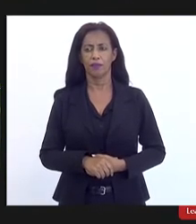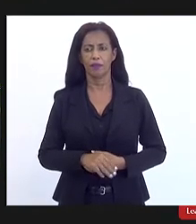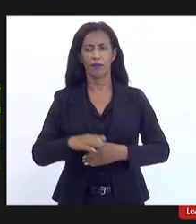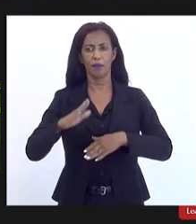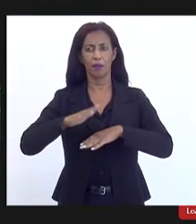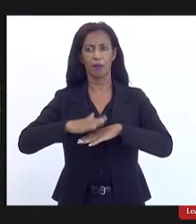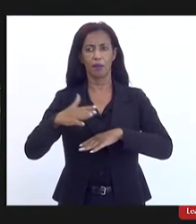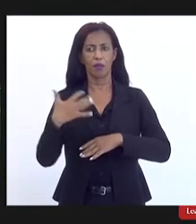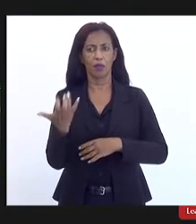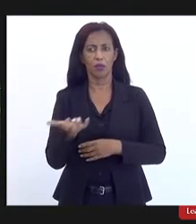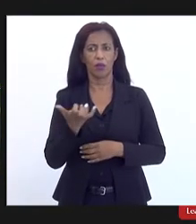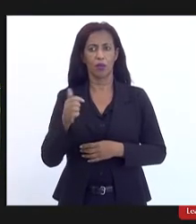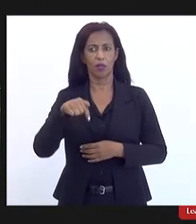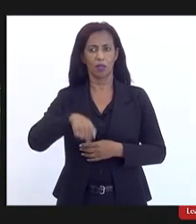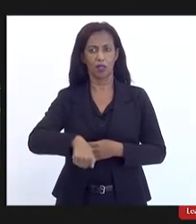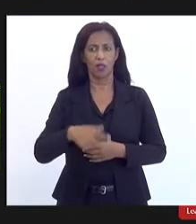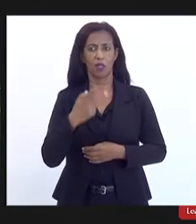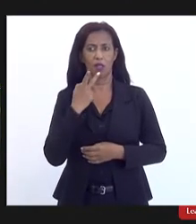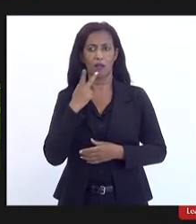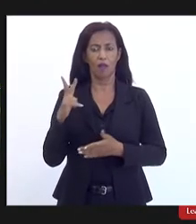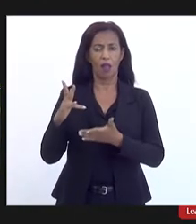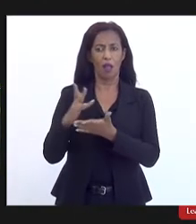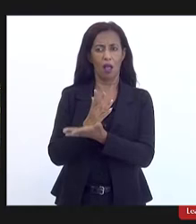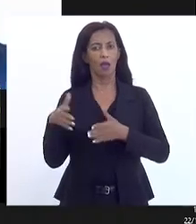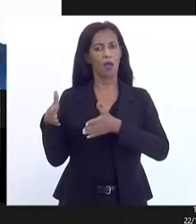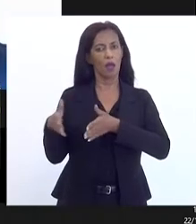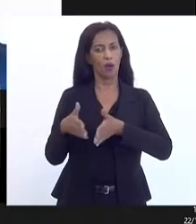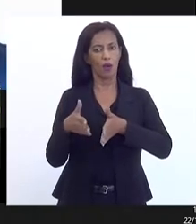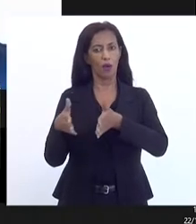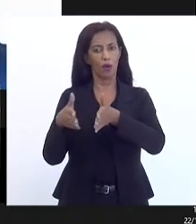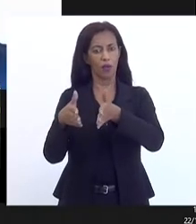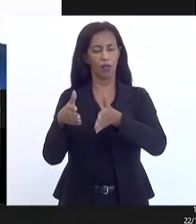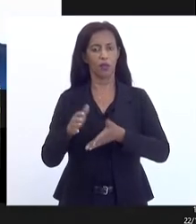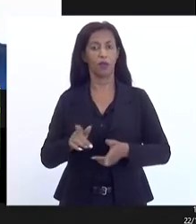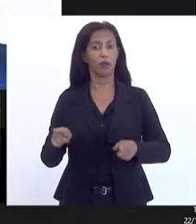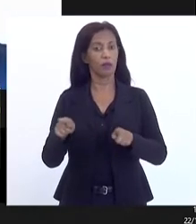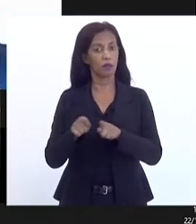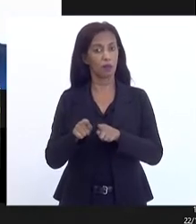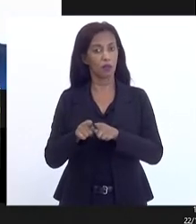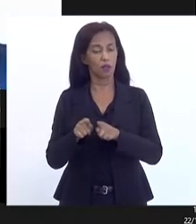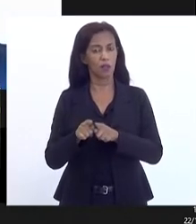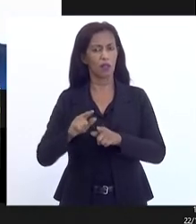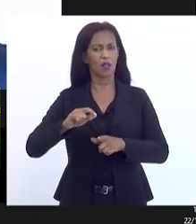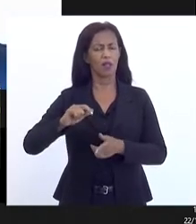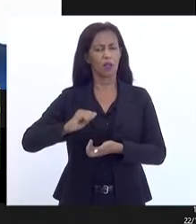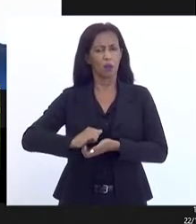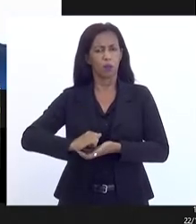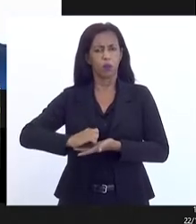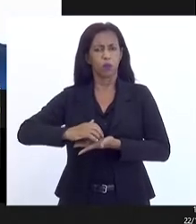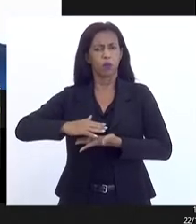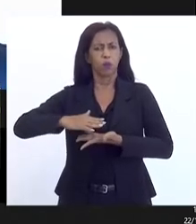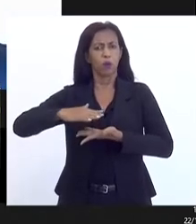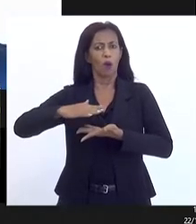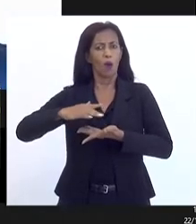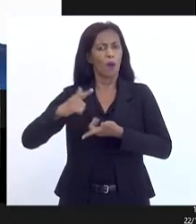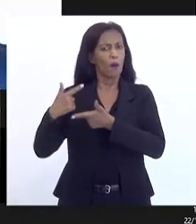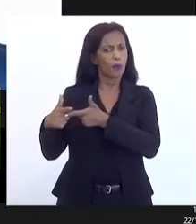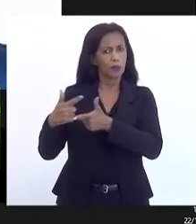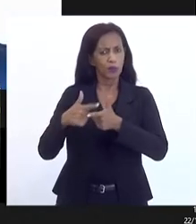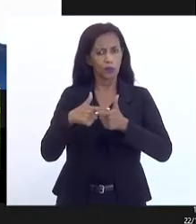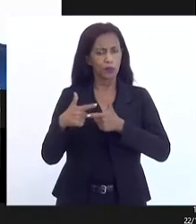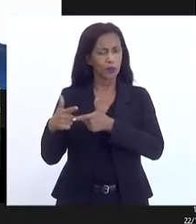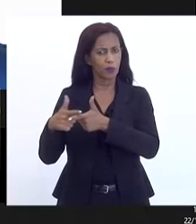eu queria aqui levantar alguns aspectos temos também aquela montanha de rejeitos da CSN